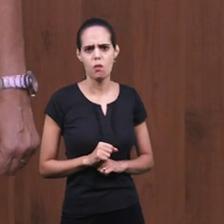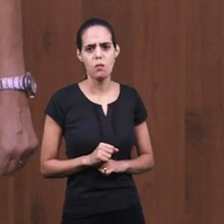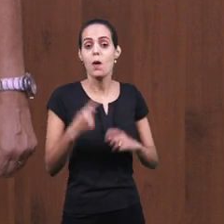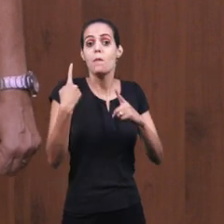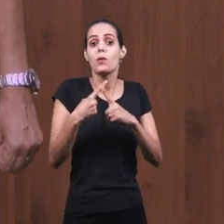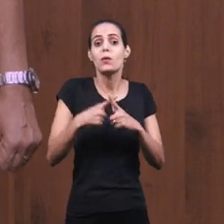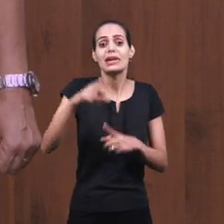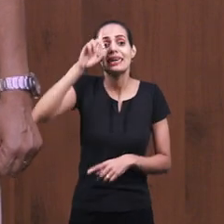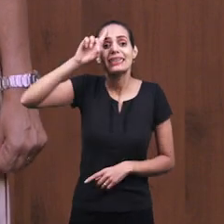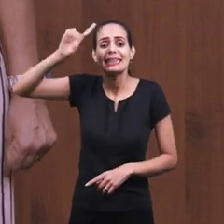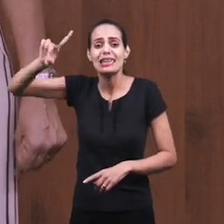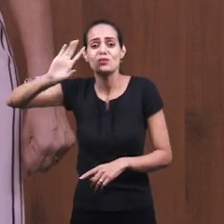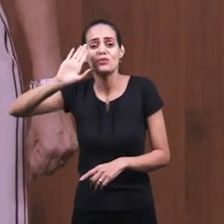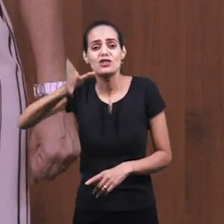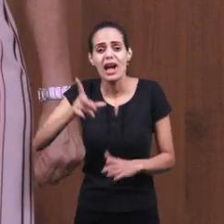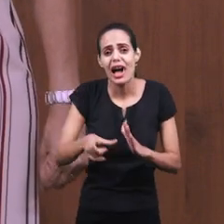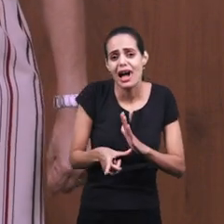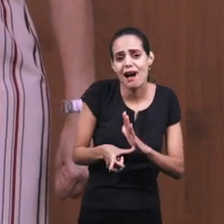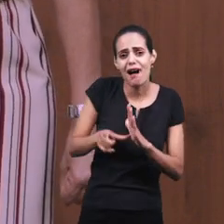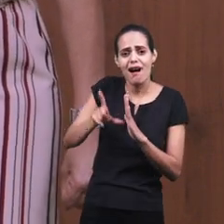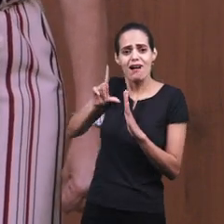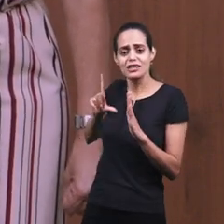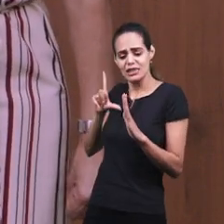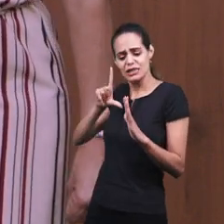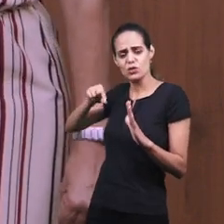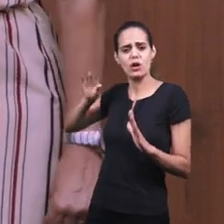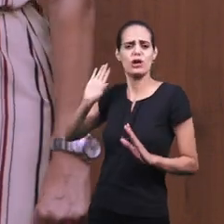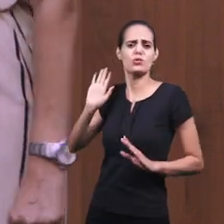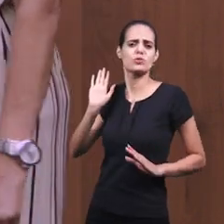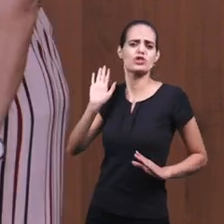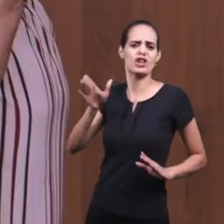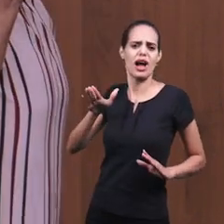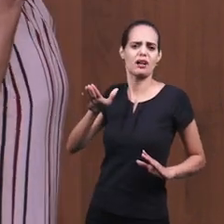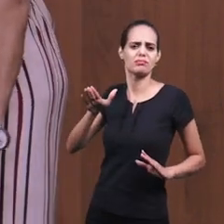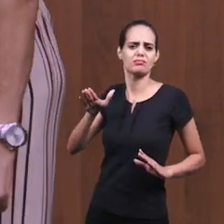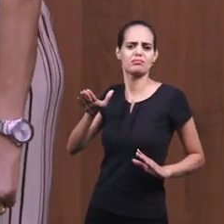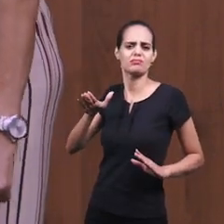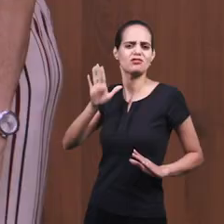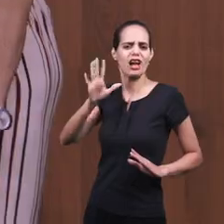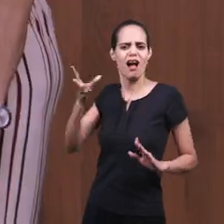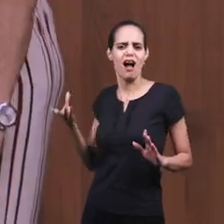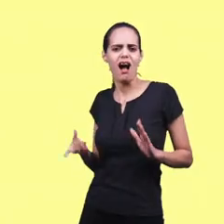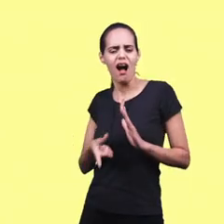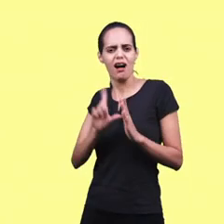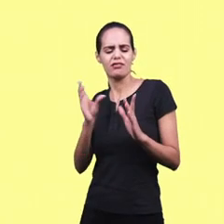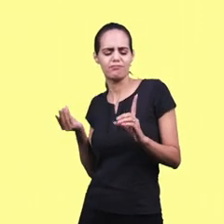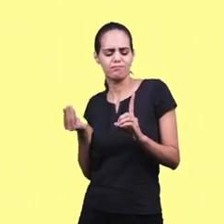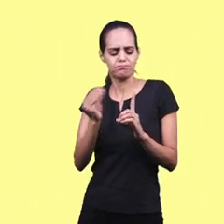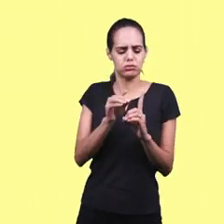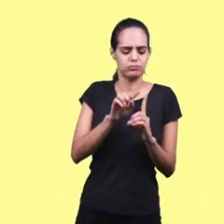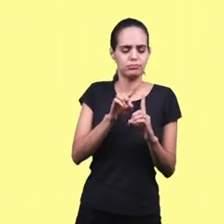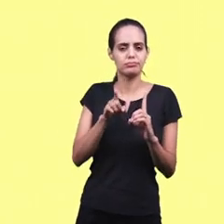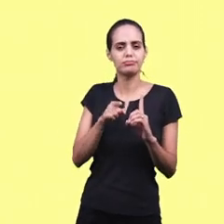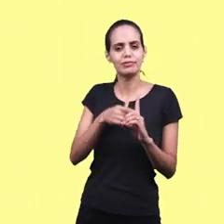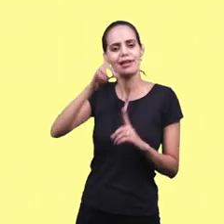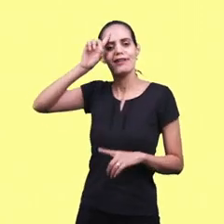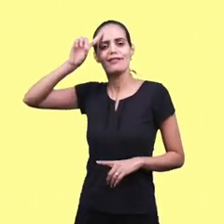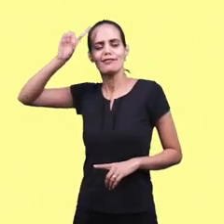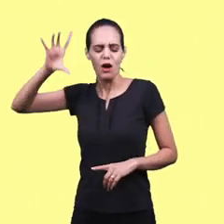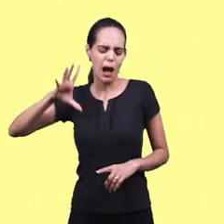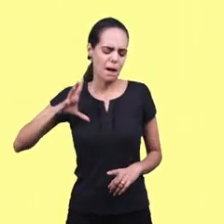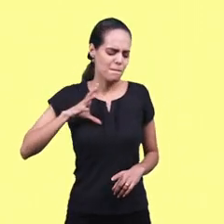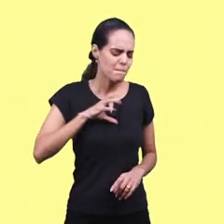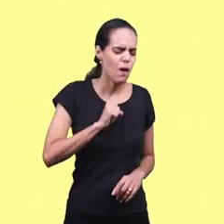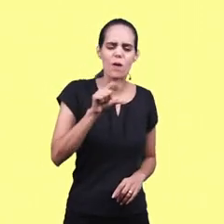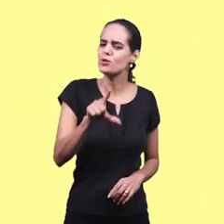escolheu Antes mesmo de nós nascermos Em Gálatas 1,15 diz assim Mas